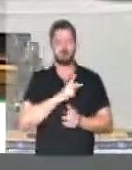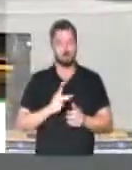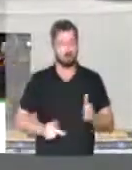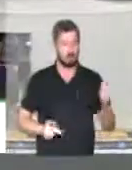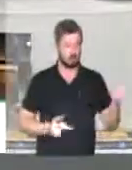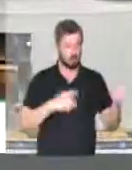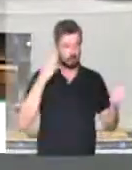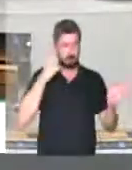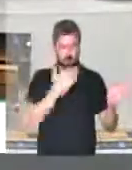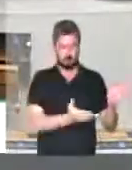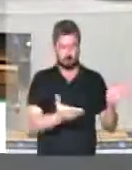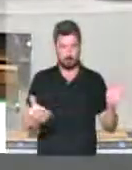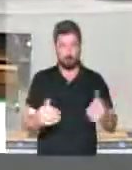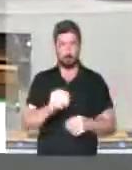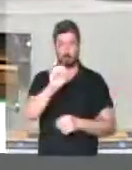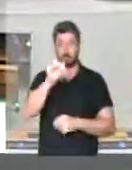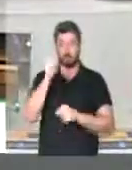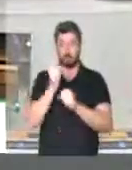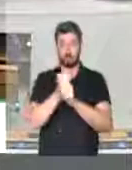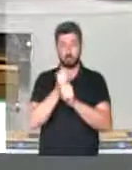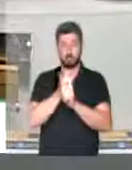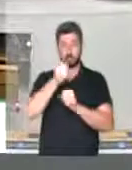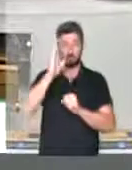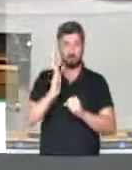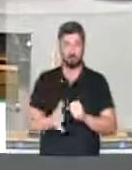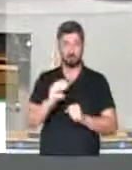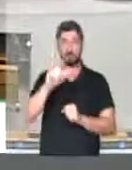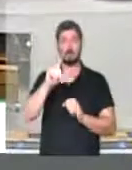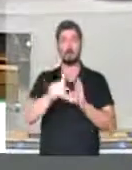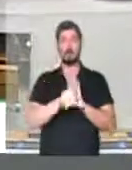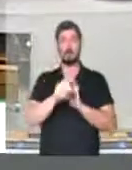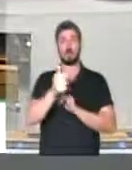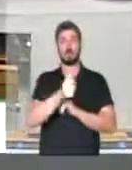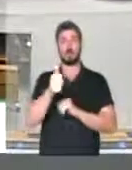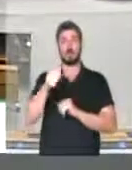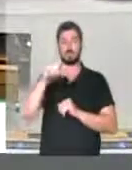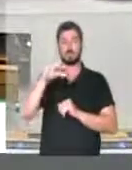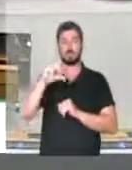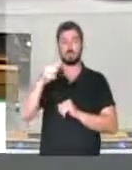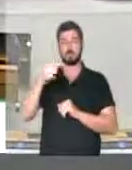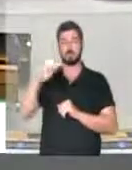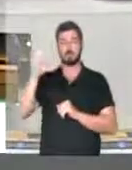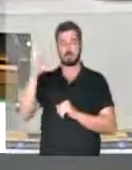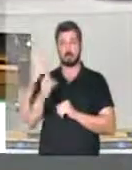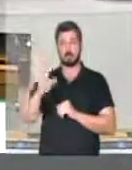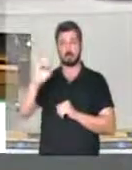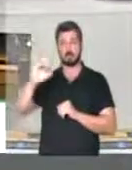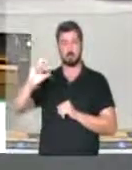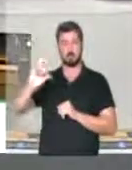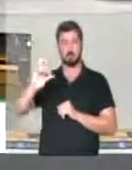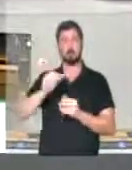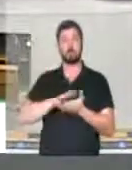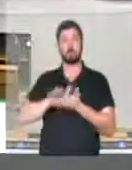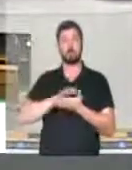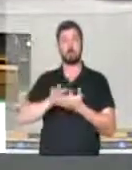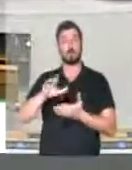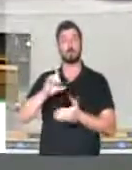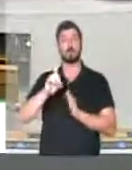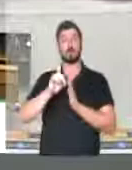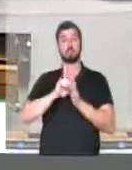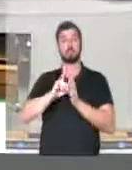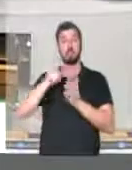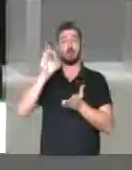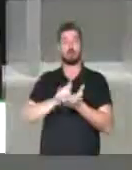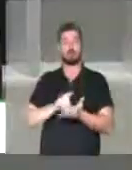parlamentares, há oito anos, a Lei nº 11.970, de 2009, foi publicada no